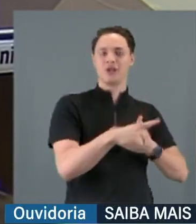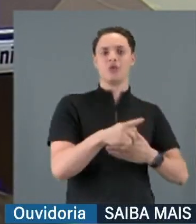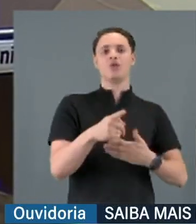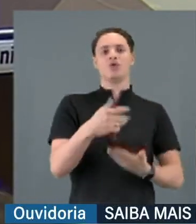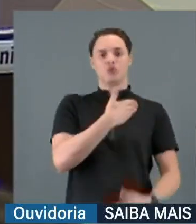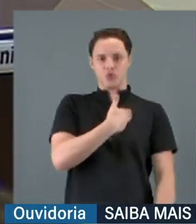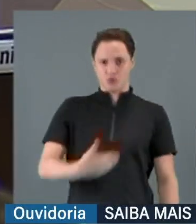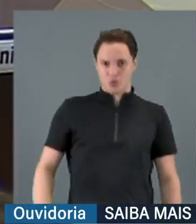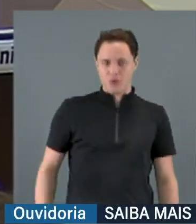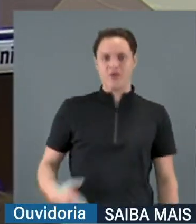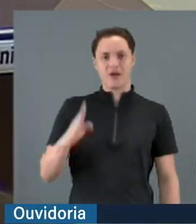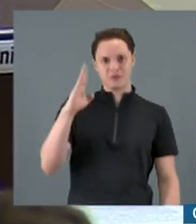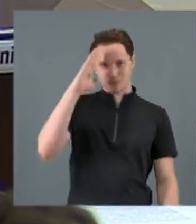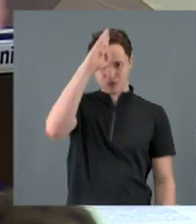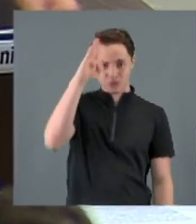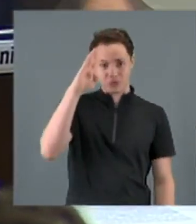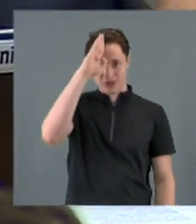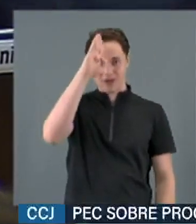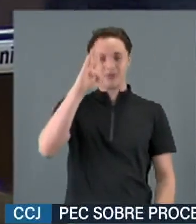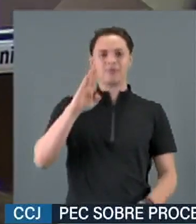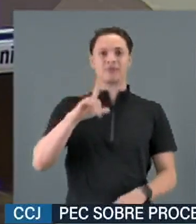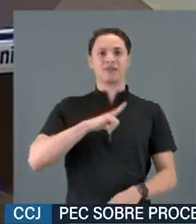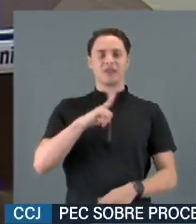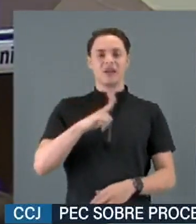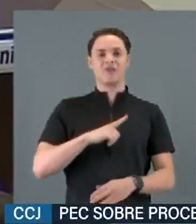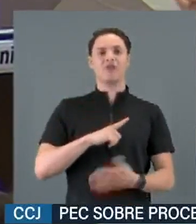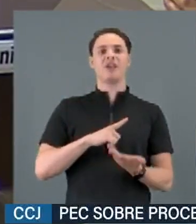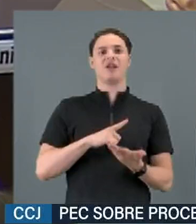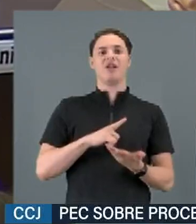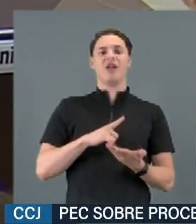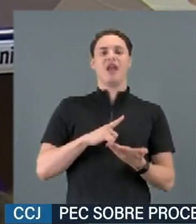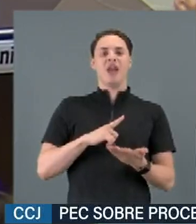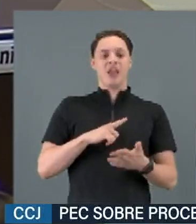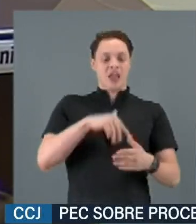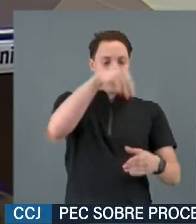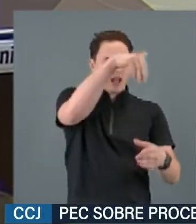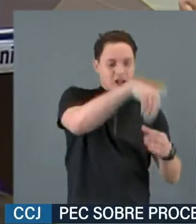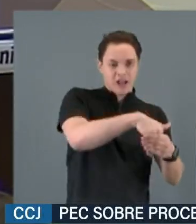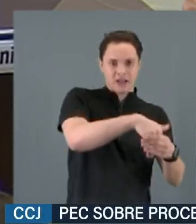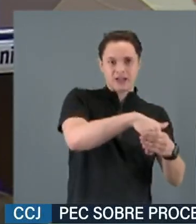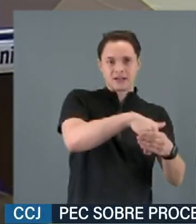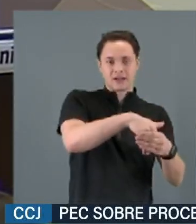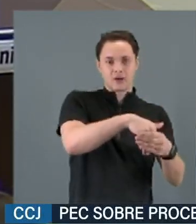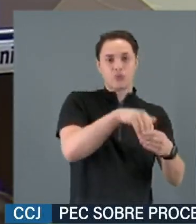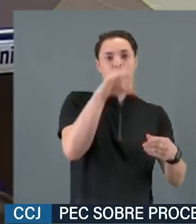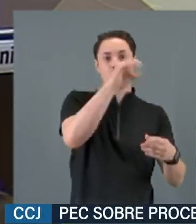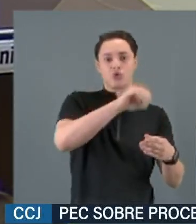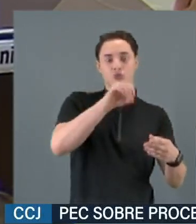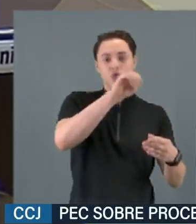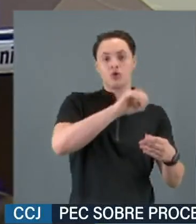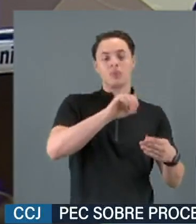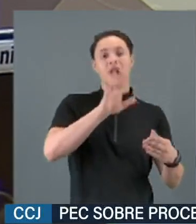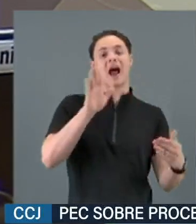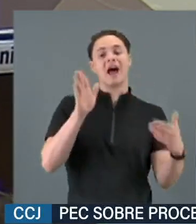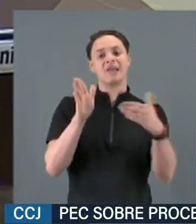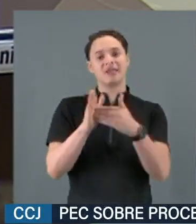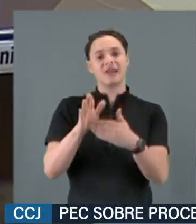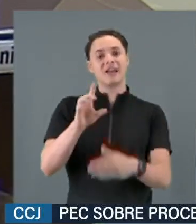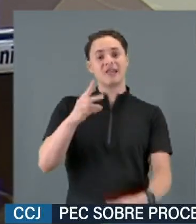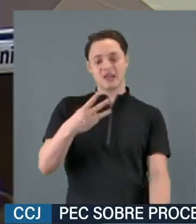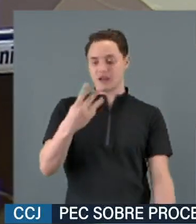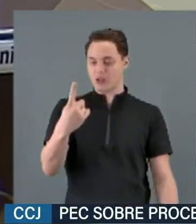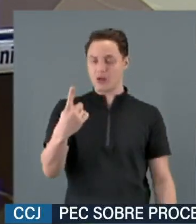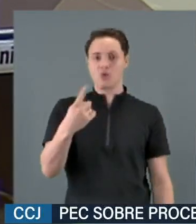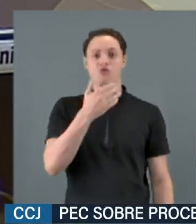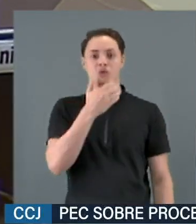passado, a partir da eleição de outubro até o dia 31 de dezembro. Quando ela vem,